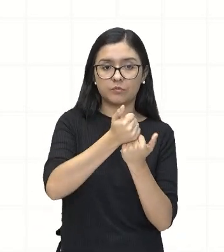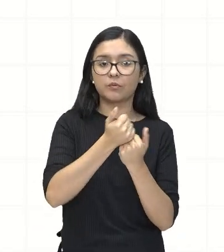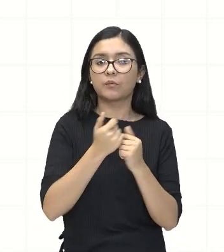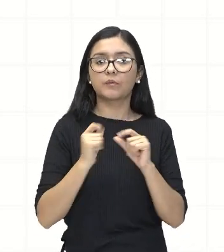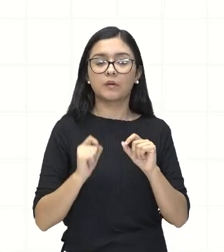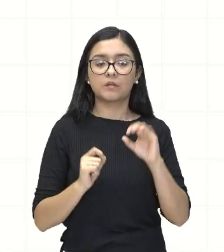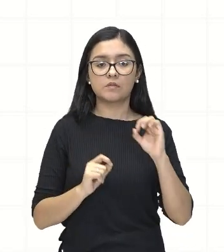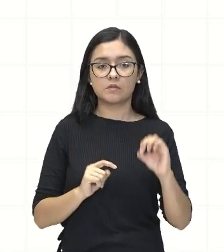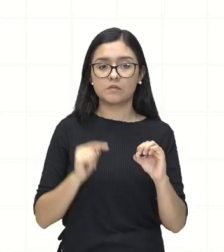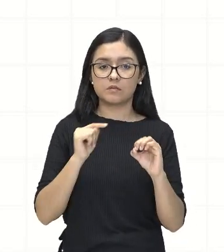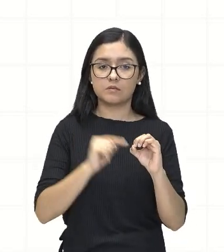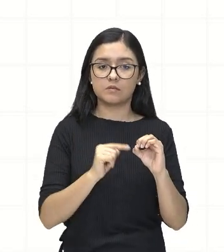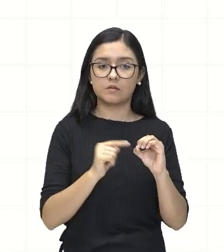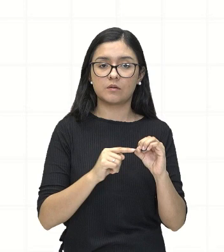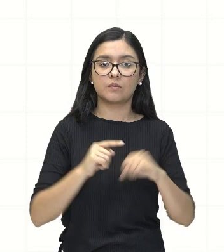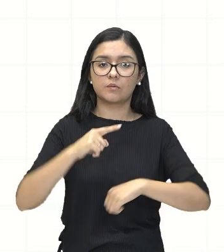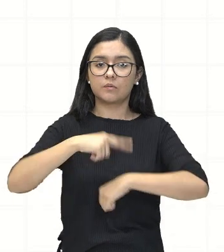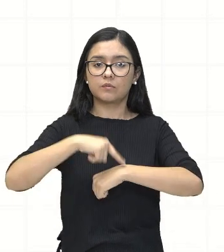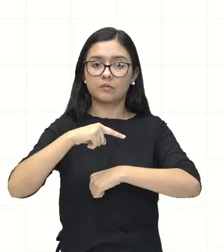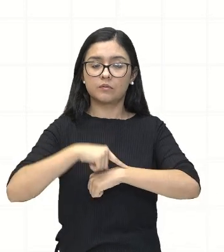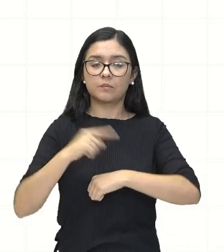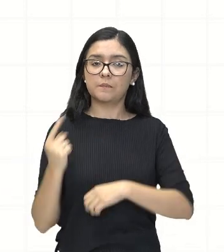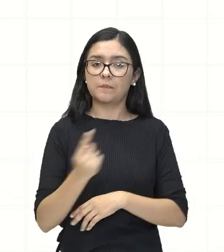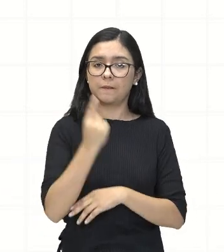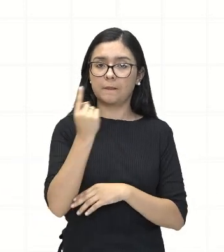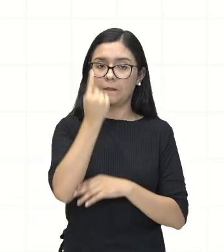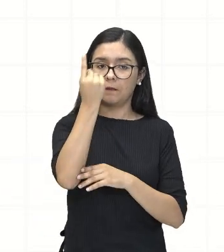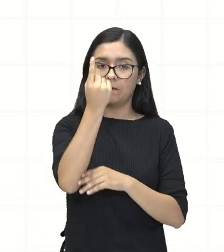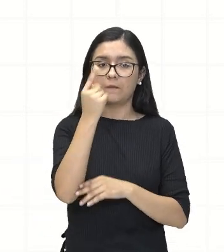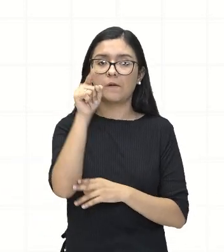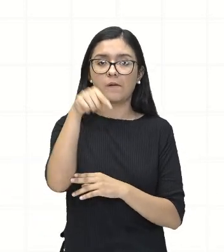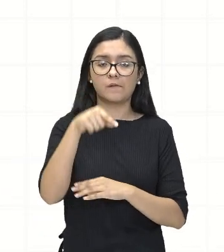os tempos em que a altura é zero.